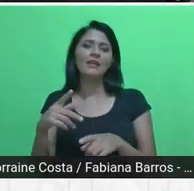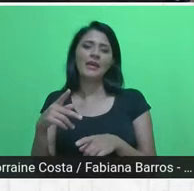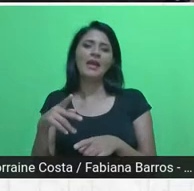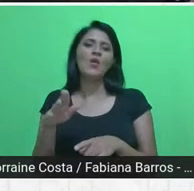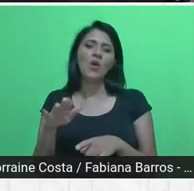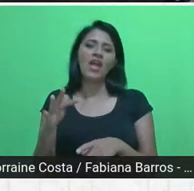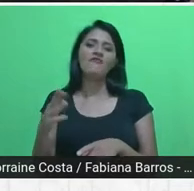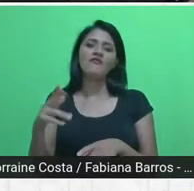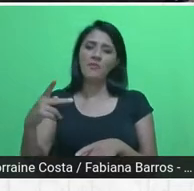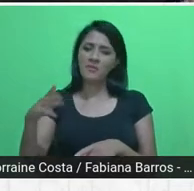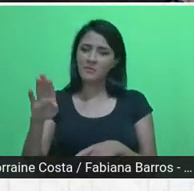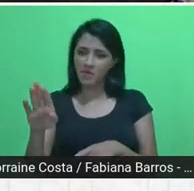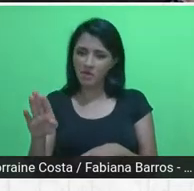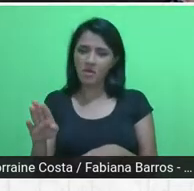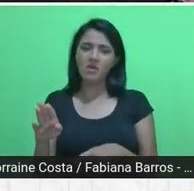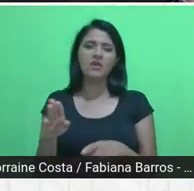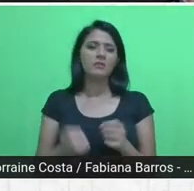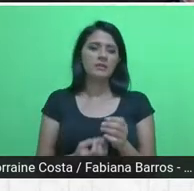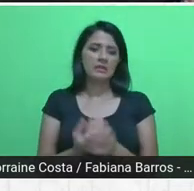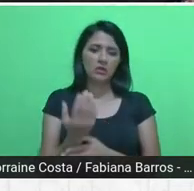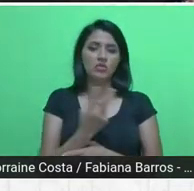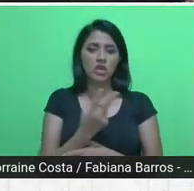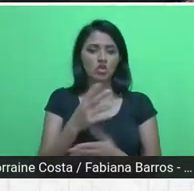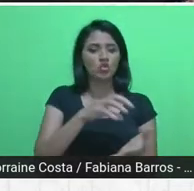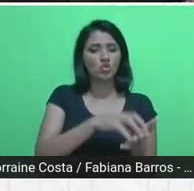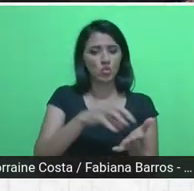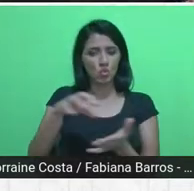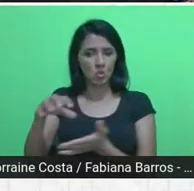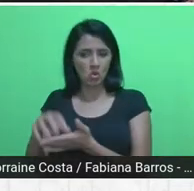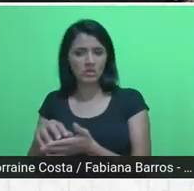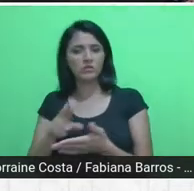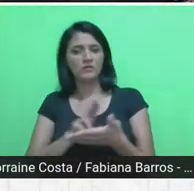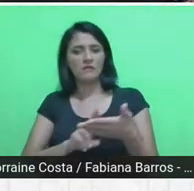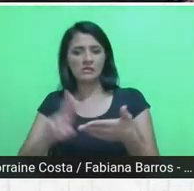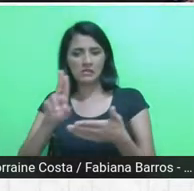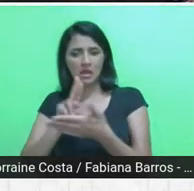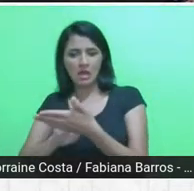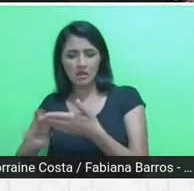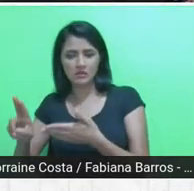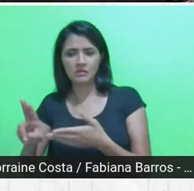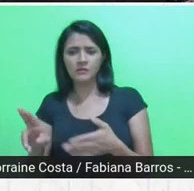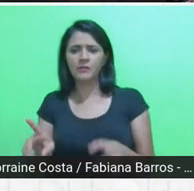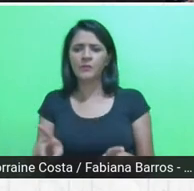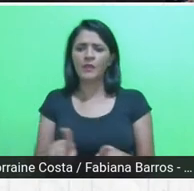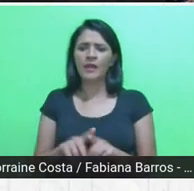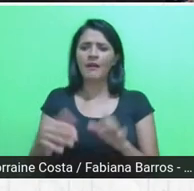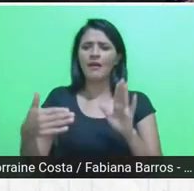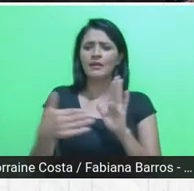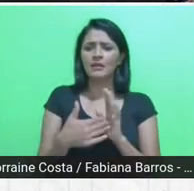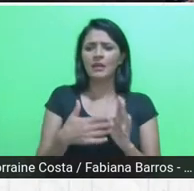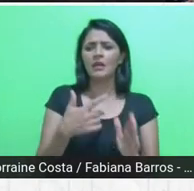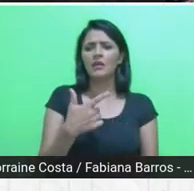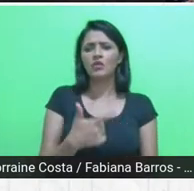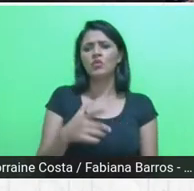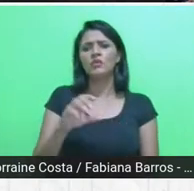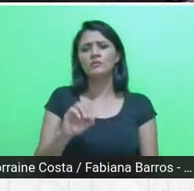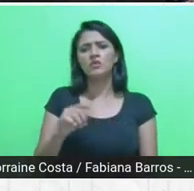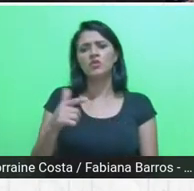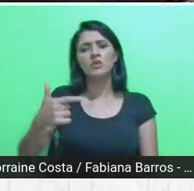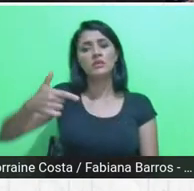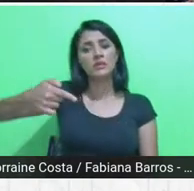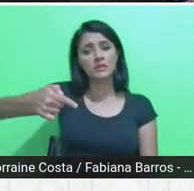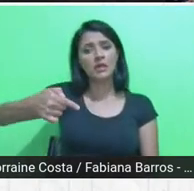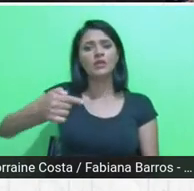duas nucleações com a UFBA, até, em 2017, a aprovação pelo